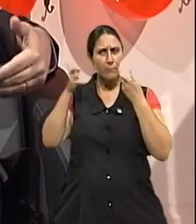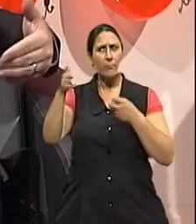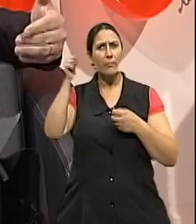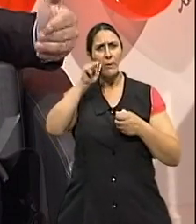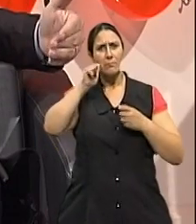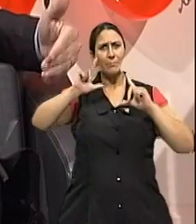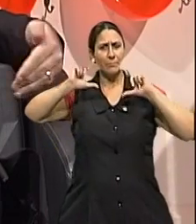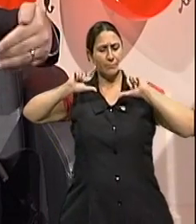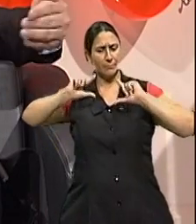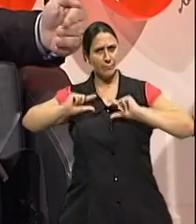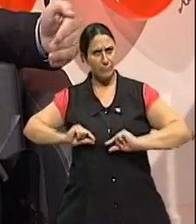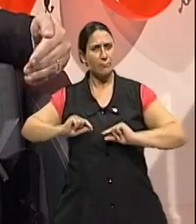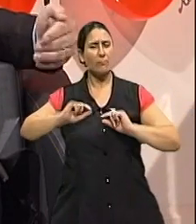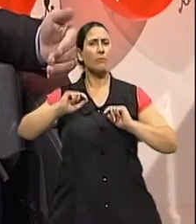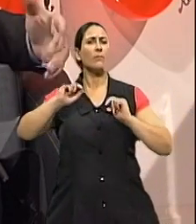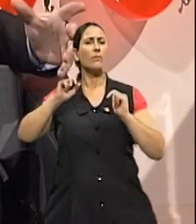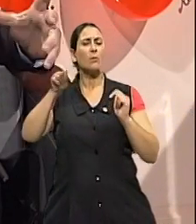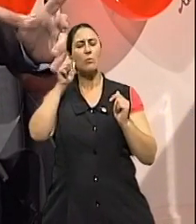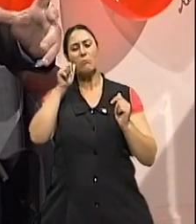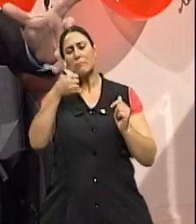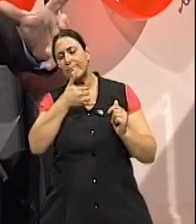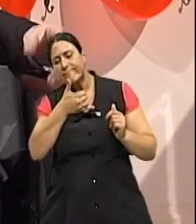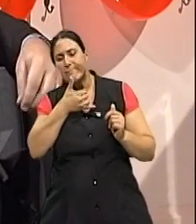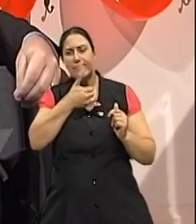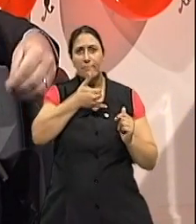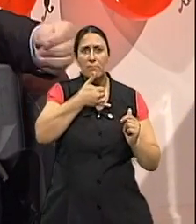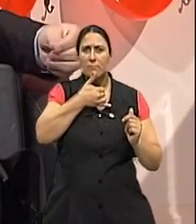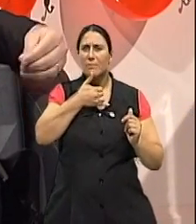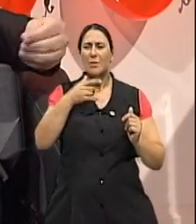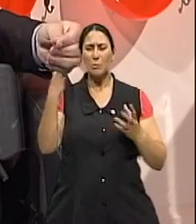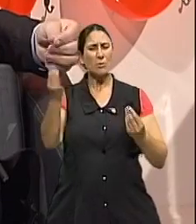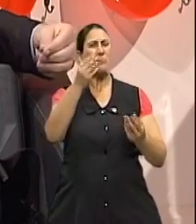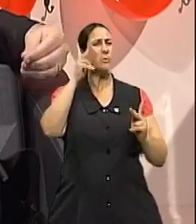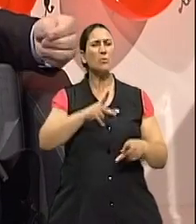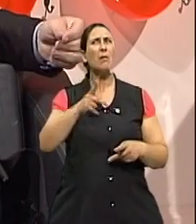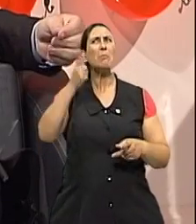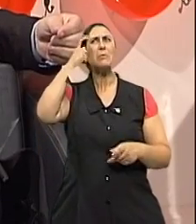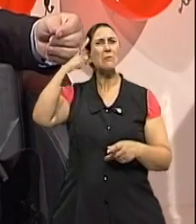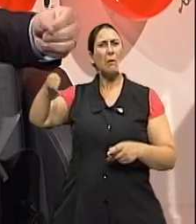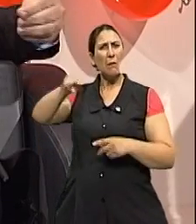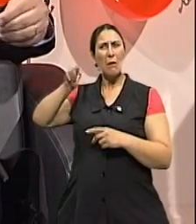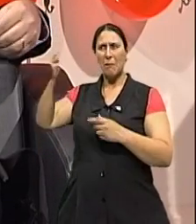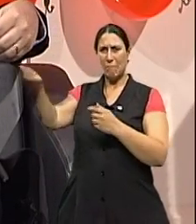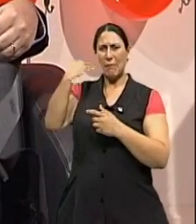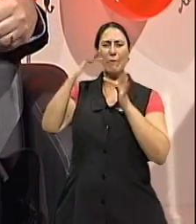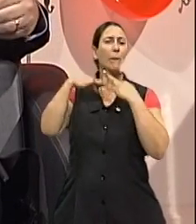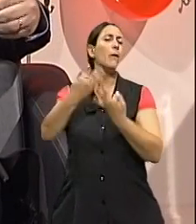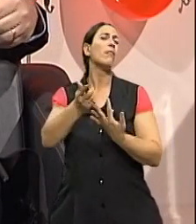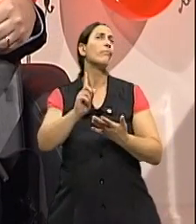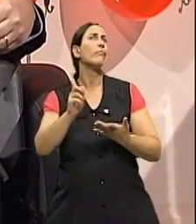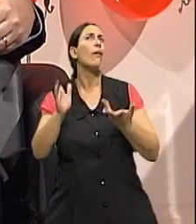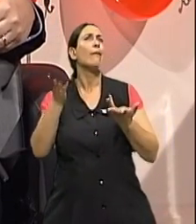negligência, de abandono. E é difícil falar nessa palavra, porque ninguém quer ser negligente, né, de alguma forma, mas